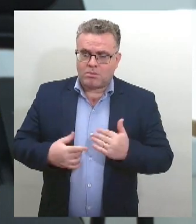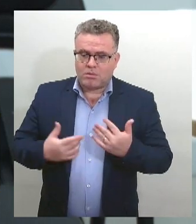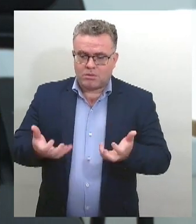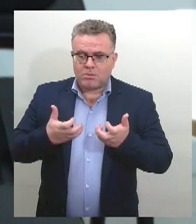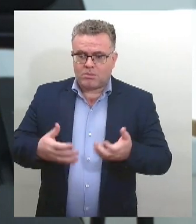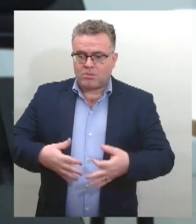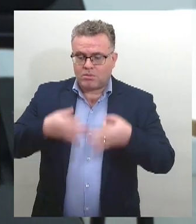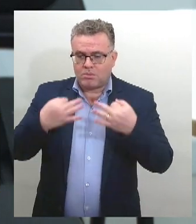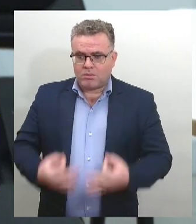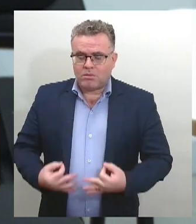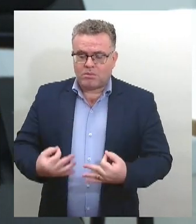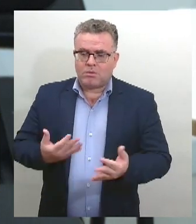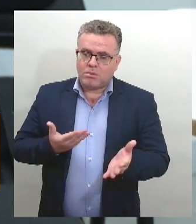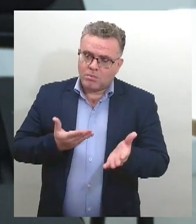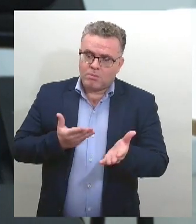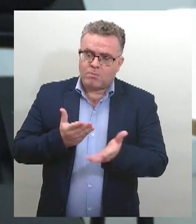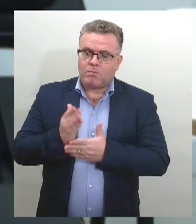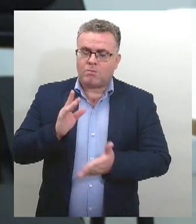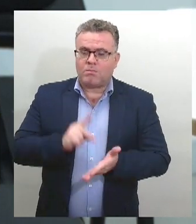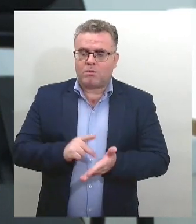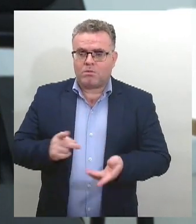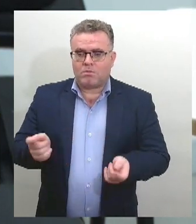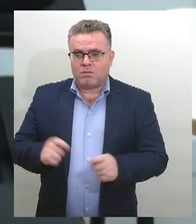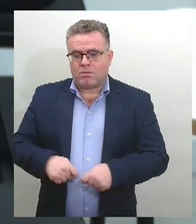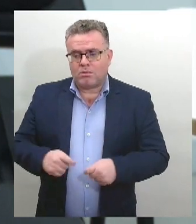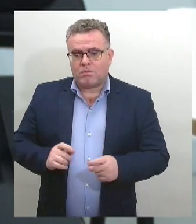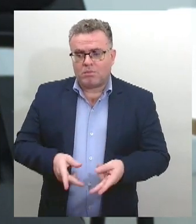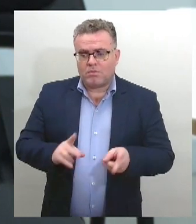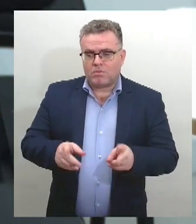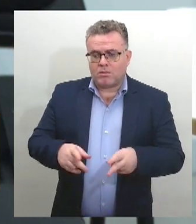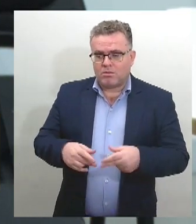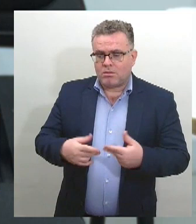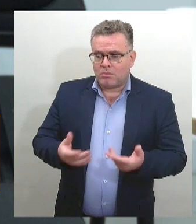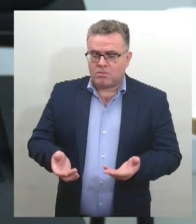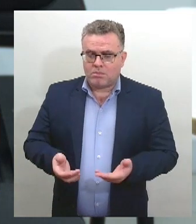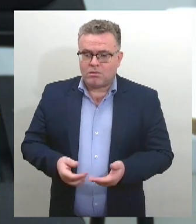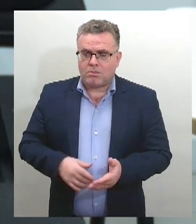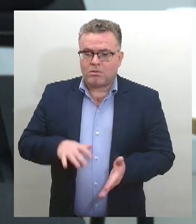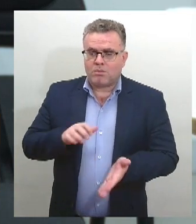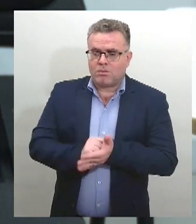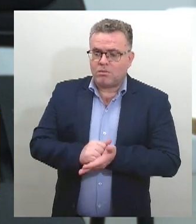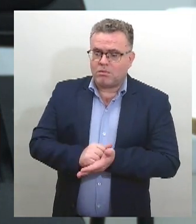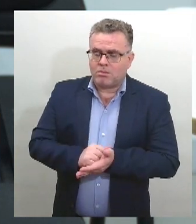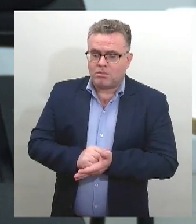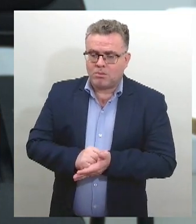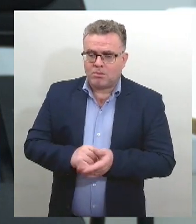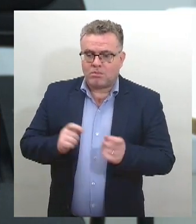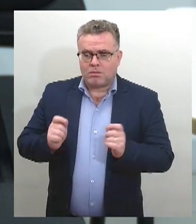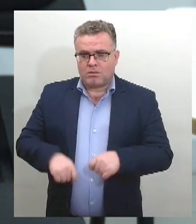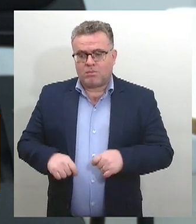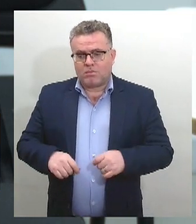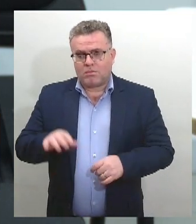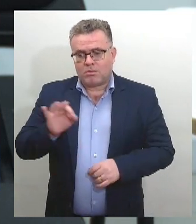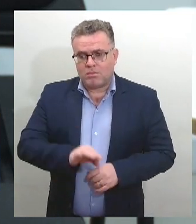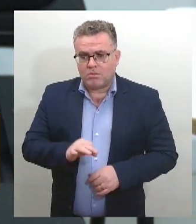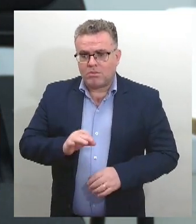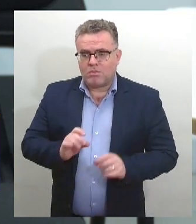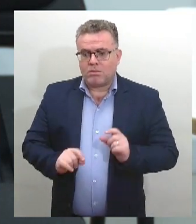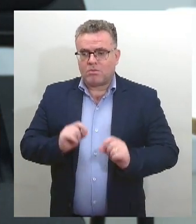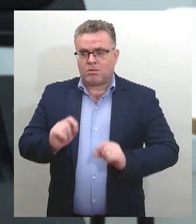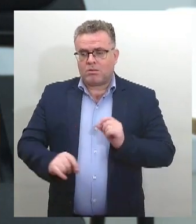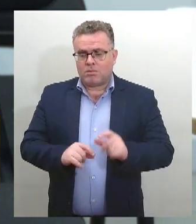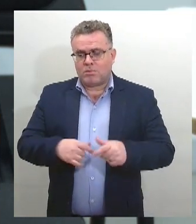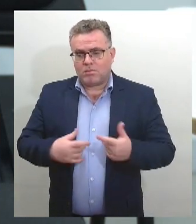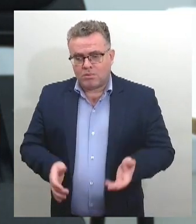eu exercer esse direito. Fiz a inscrição através de cotista. E, no final